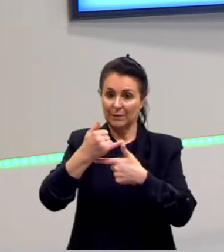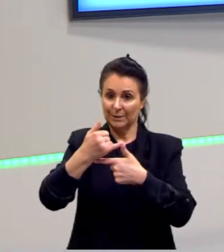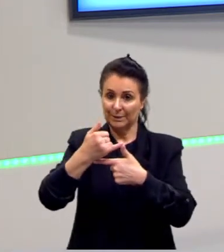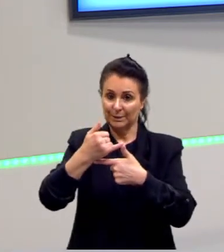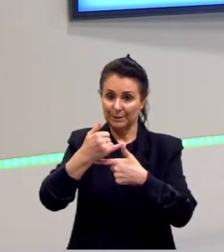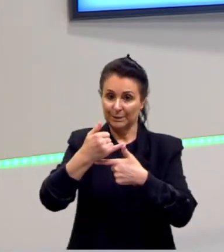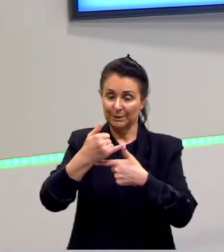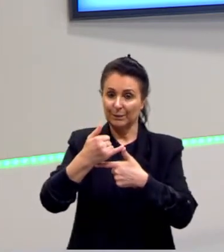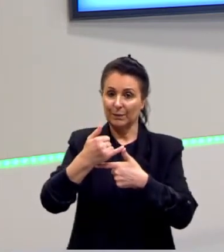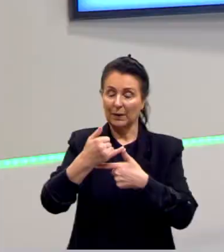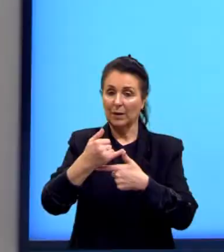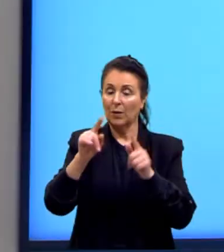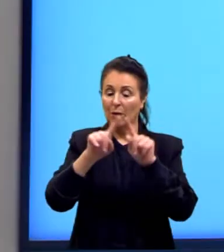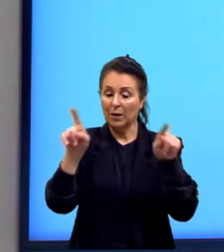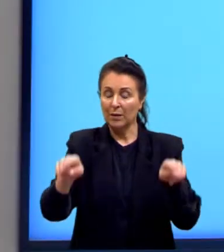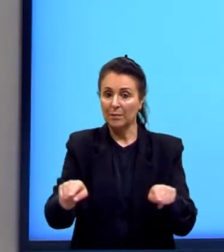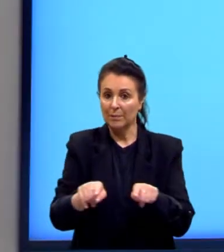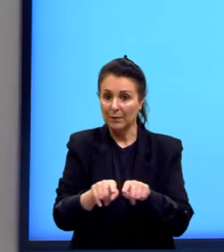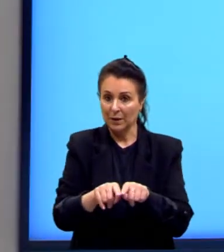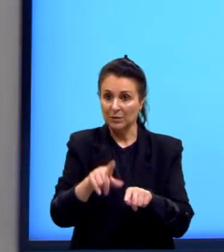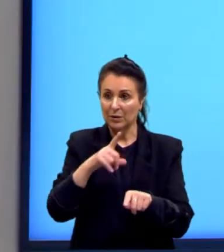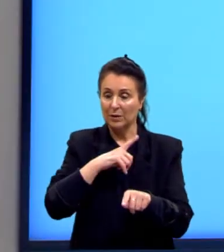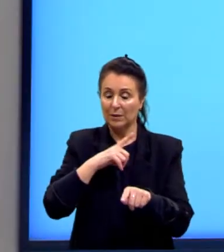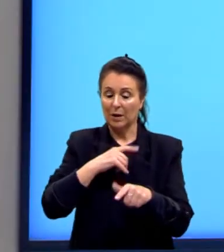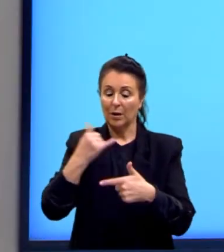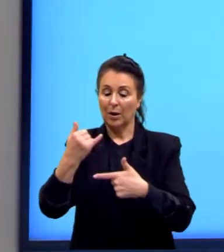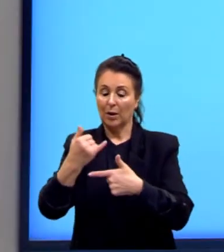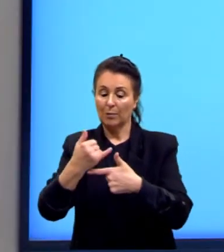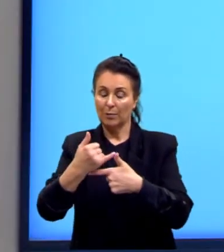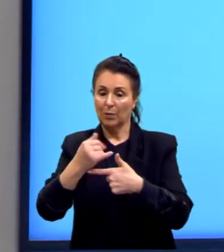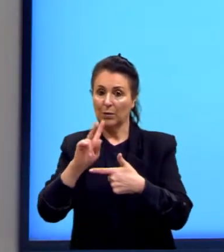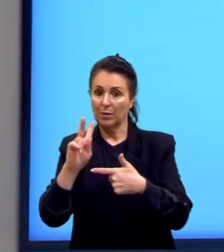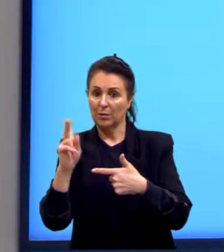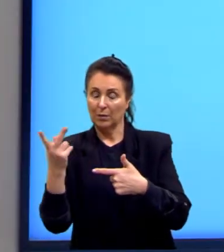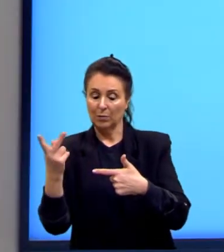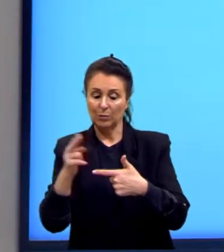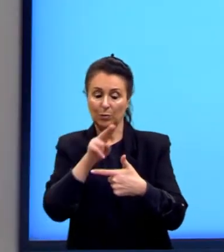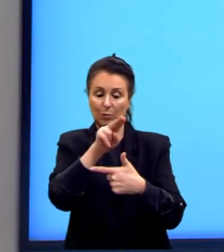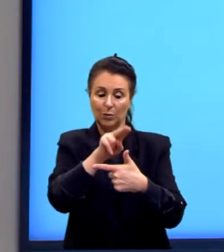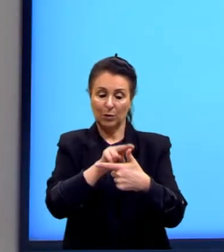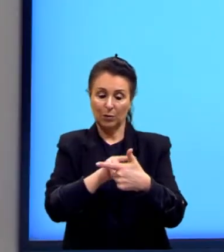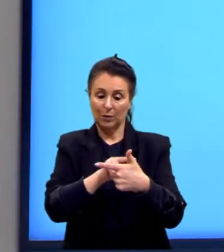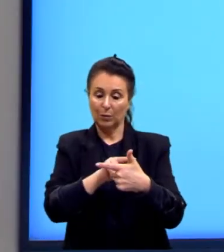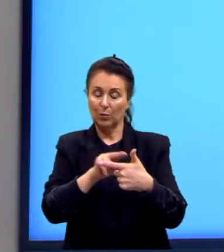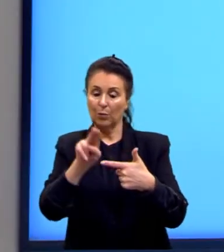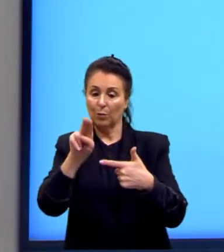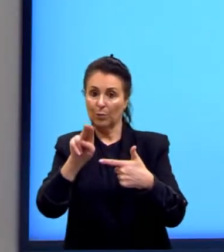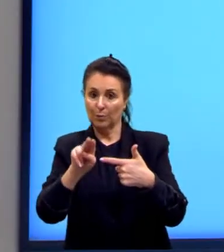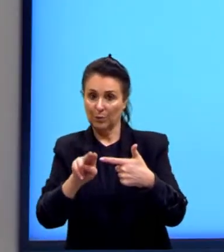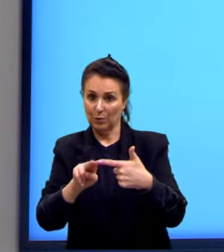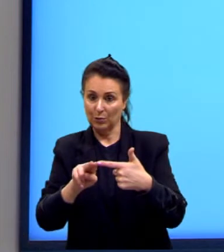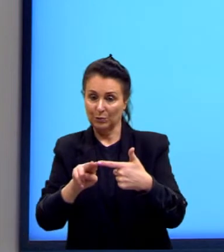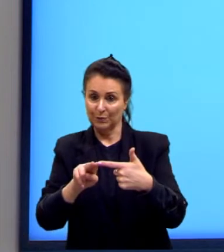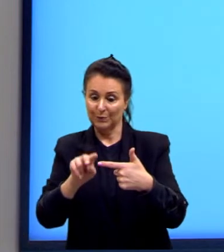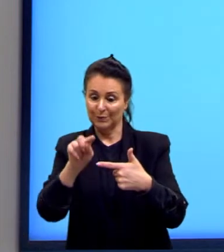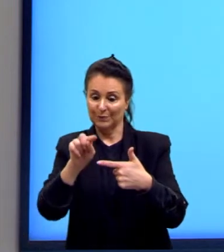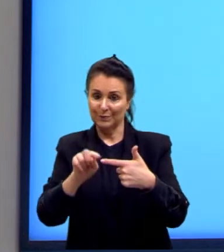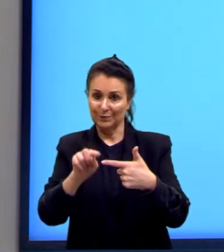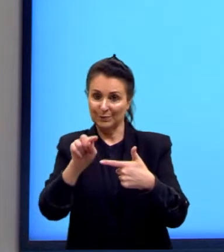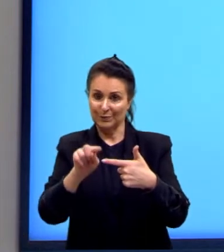eu identifiquei o seguinte. Eu tenho a hipotenusa, tenho o cateto oposto, e são informações ali